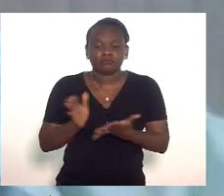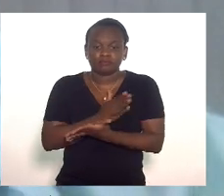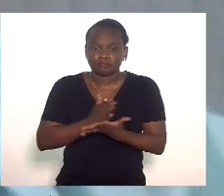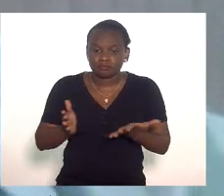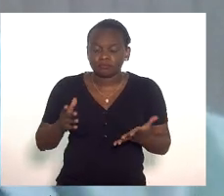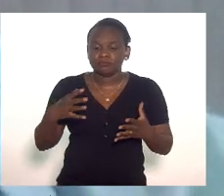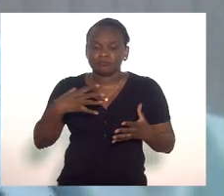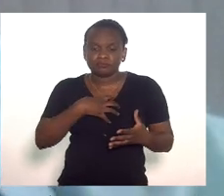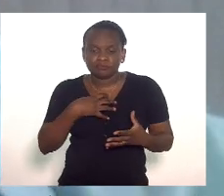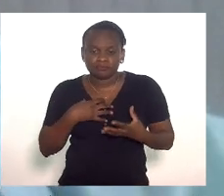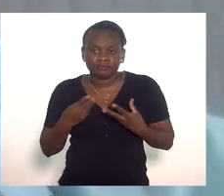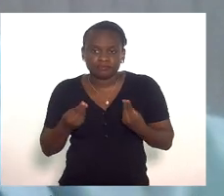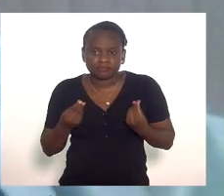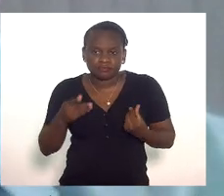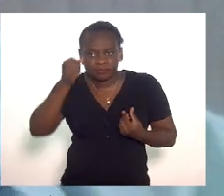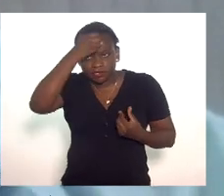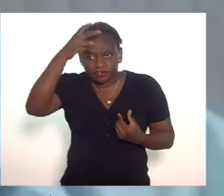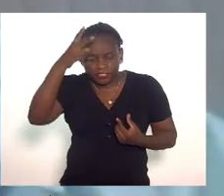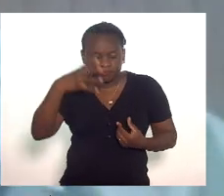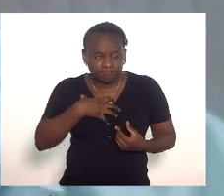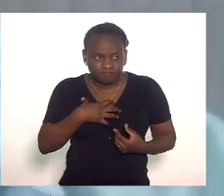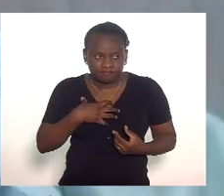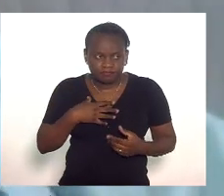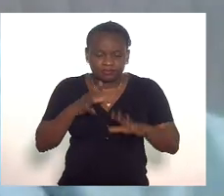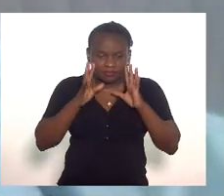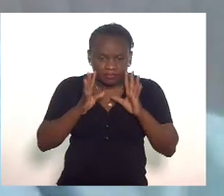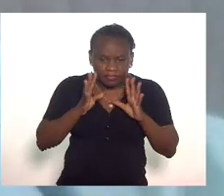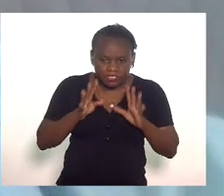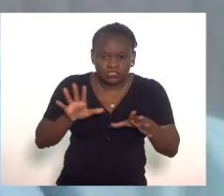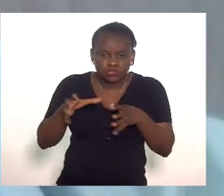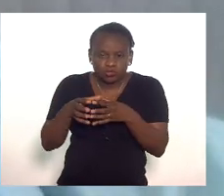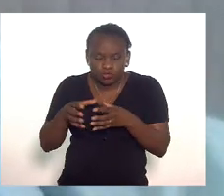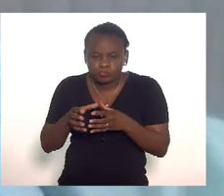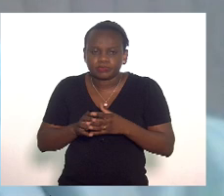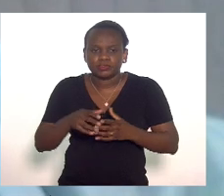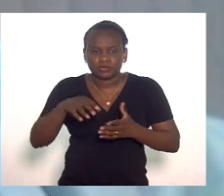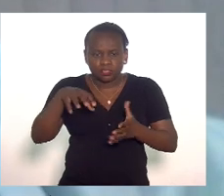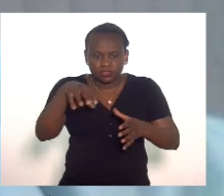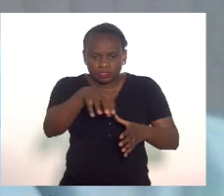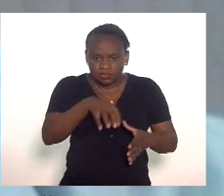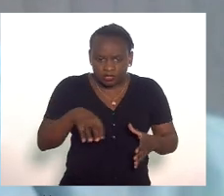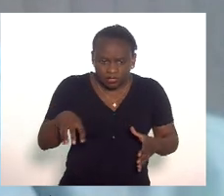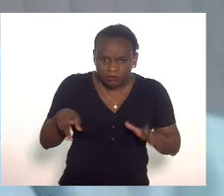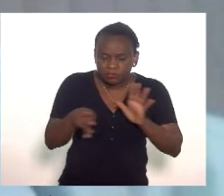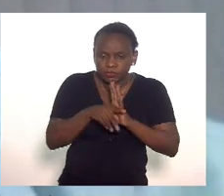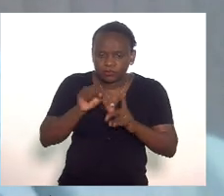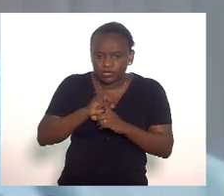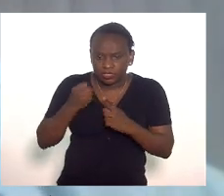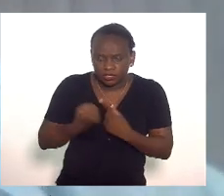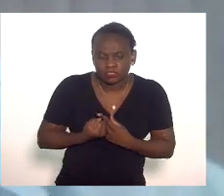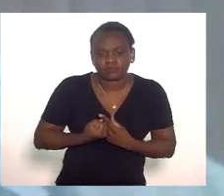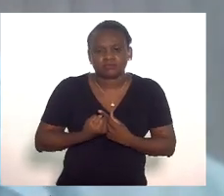uma sensibilidade do prefeito escutar parte dos setores da sociedade